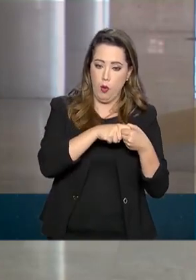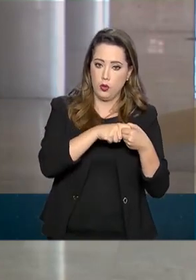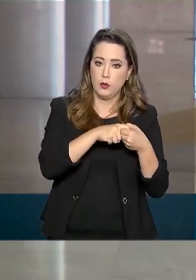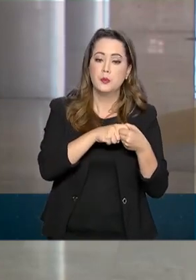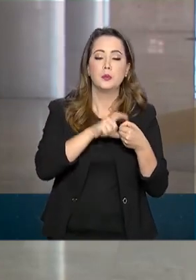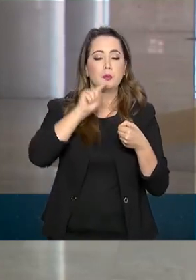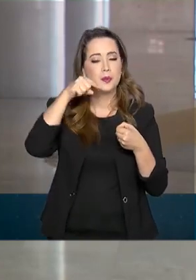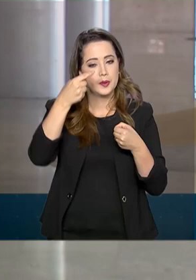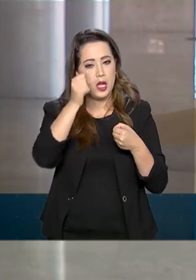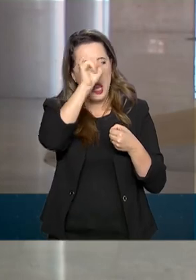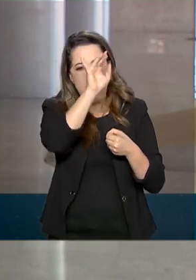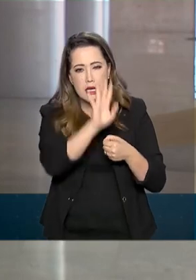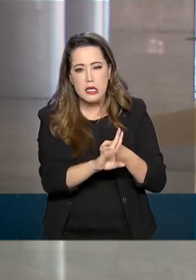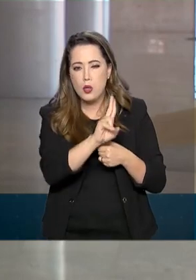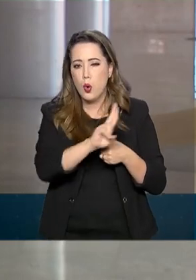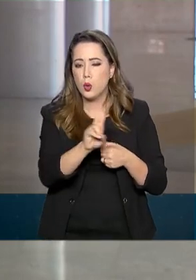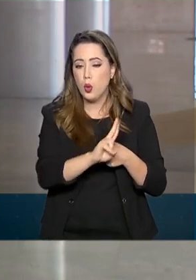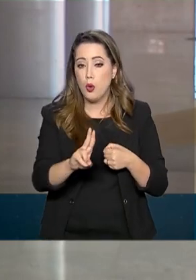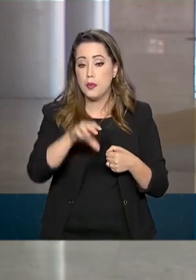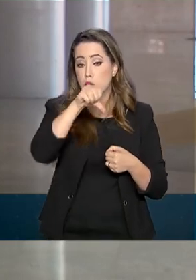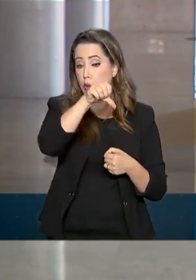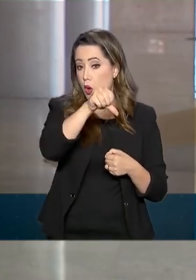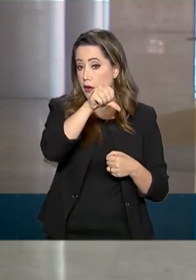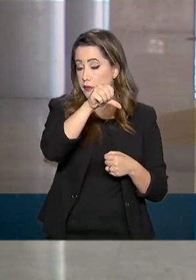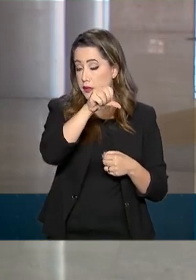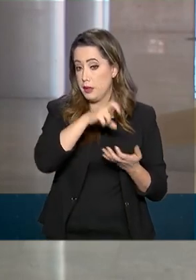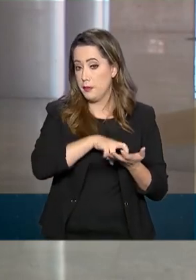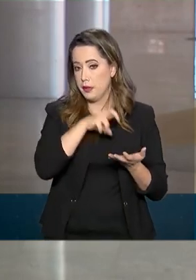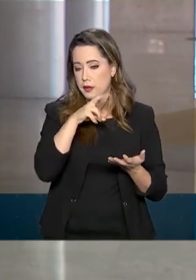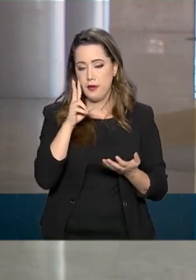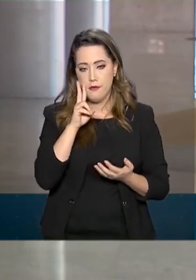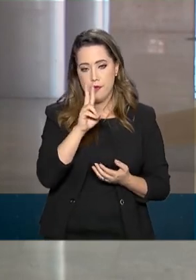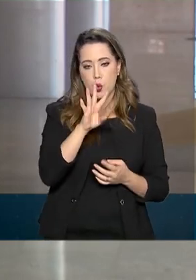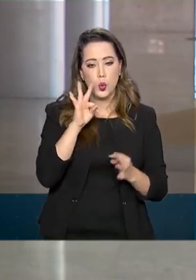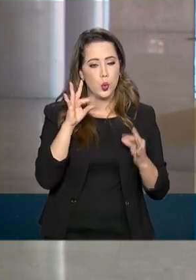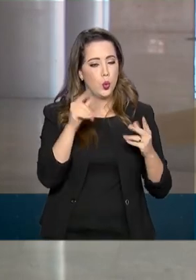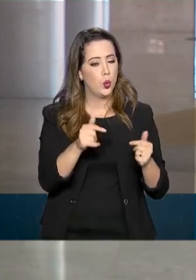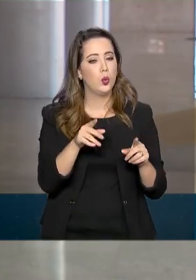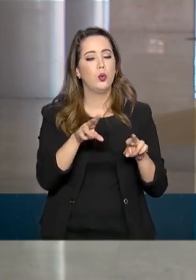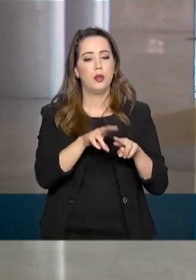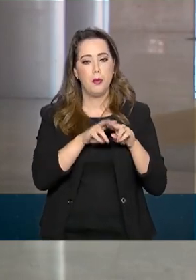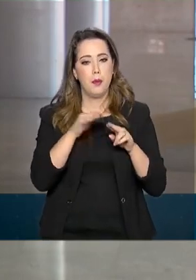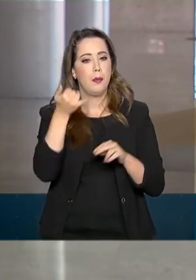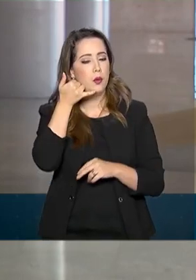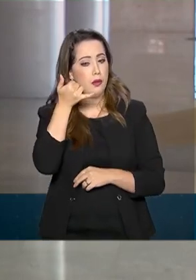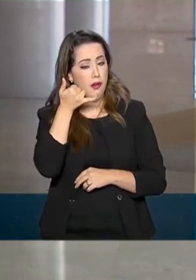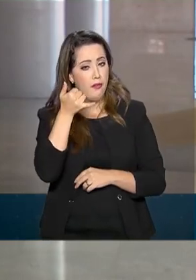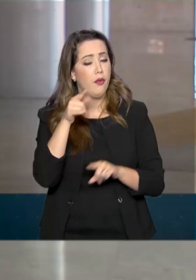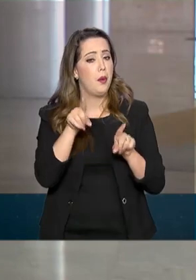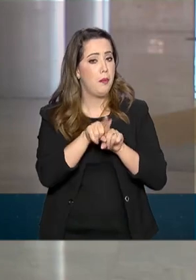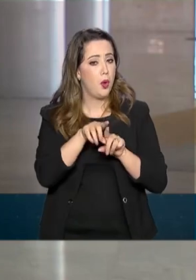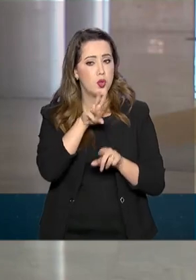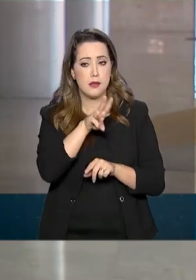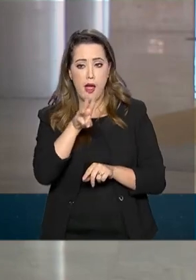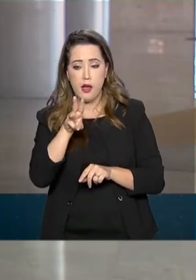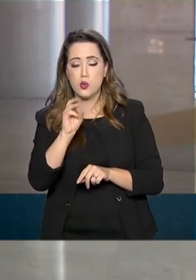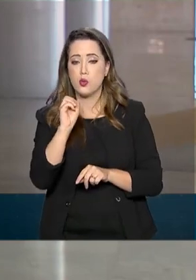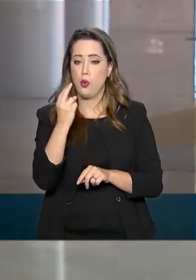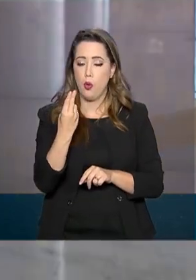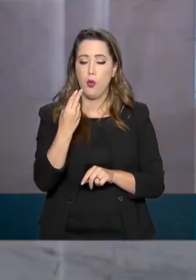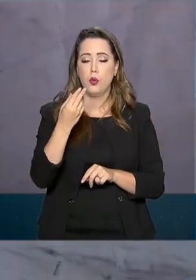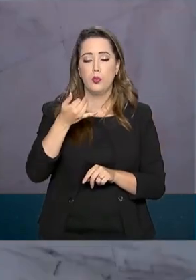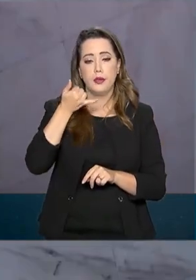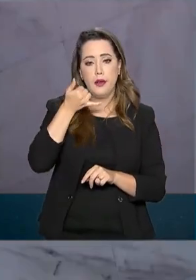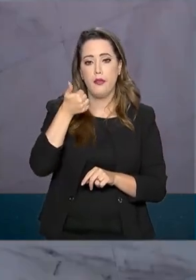vai estar disponível a partir das 9 horas da manhã. E a consulta também pode ser feita pelo telefone no número 146.